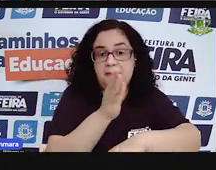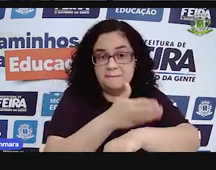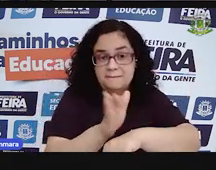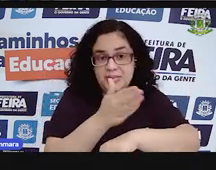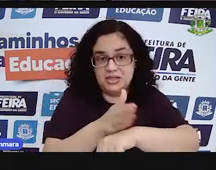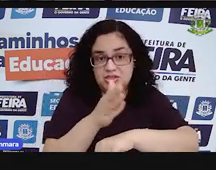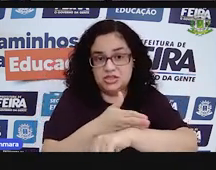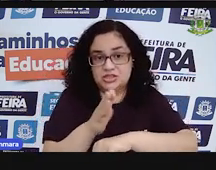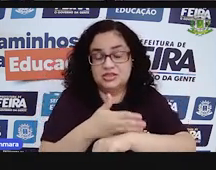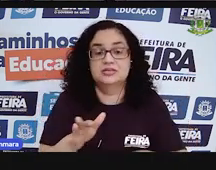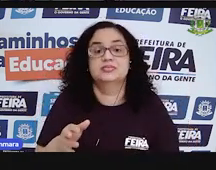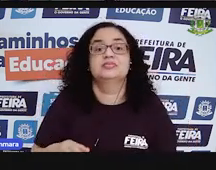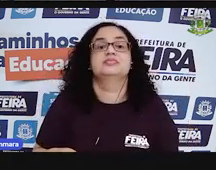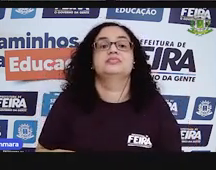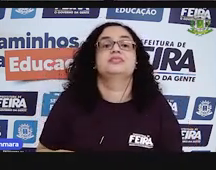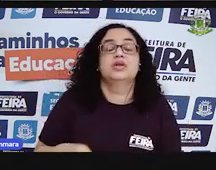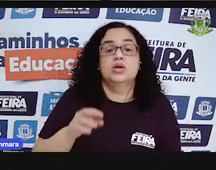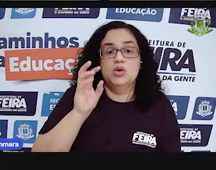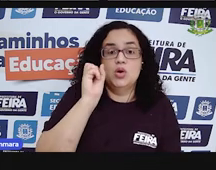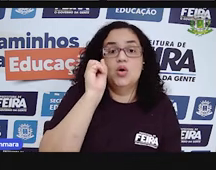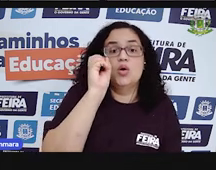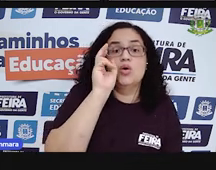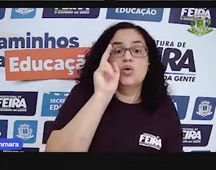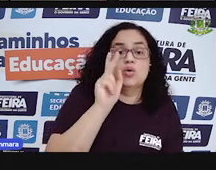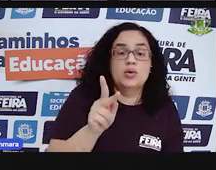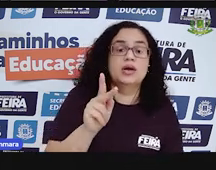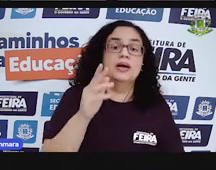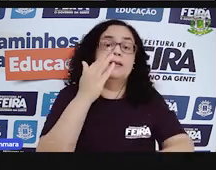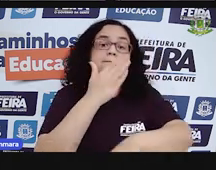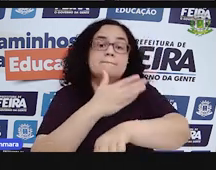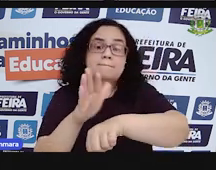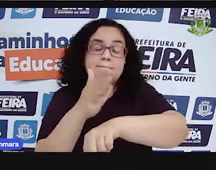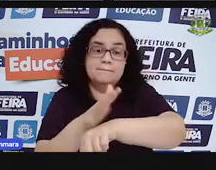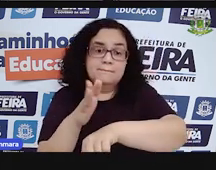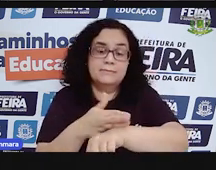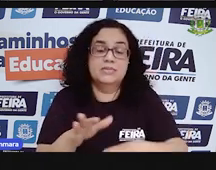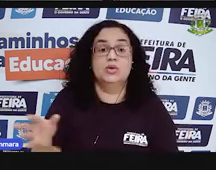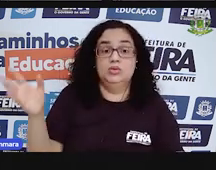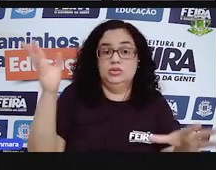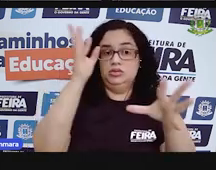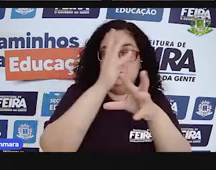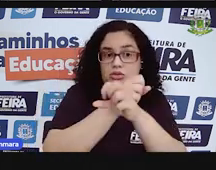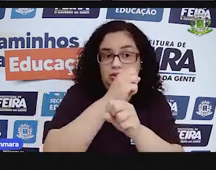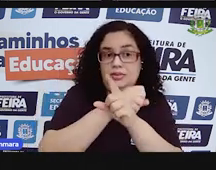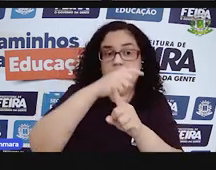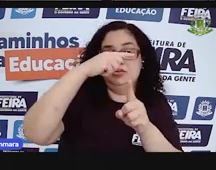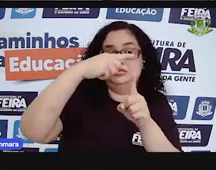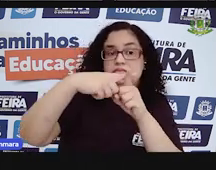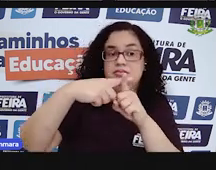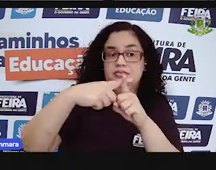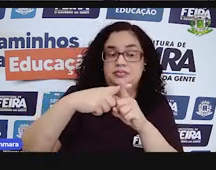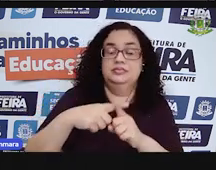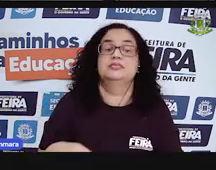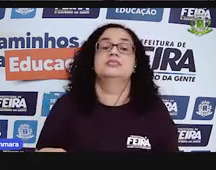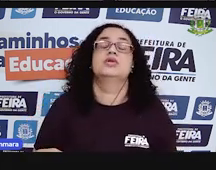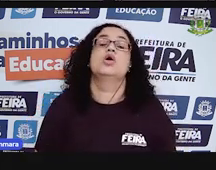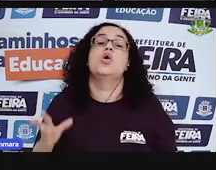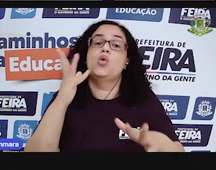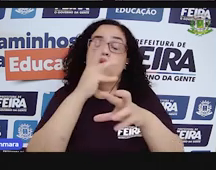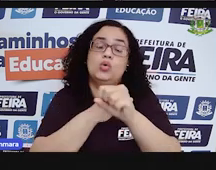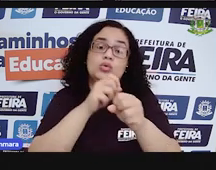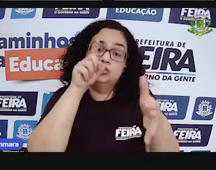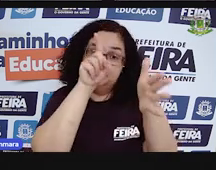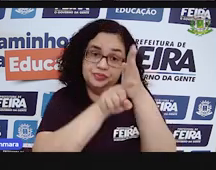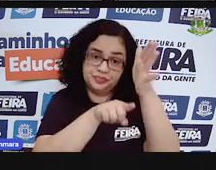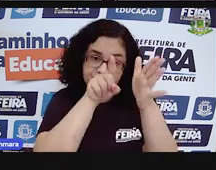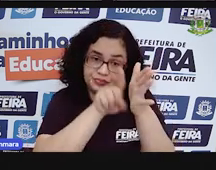com essa visão. Certo? O é você vai praticar? Conta de mais, adição. Conta de menos,